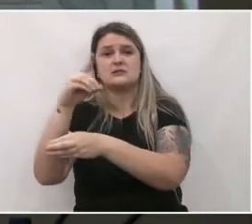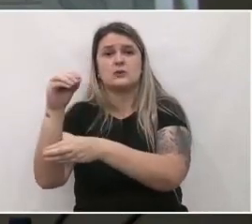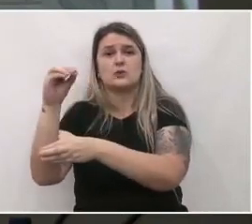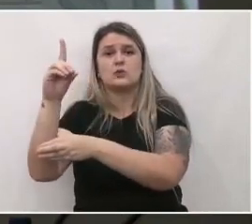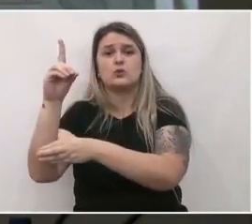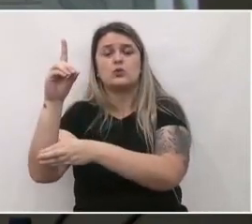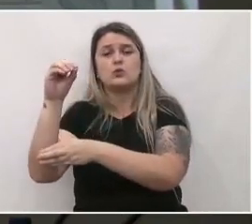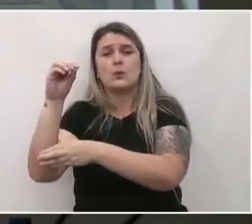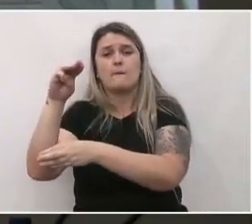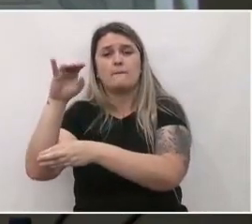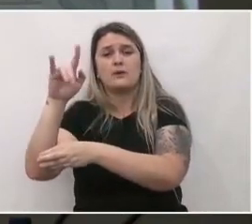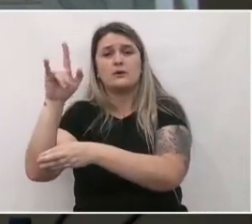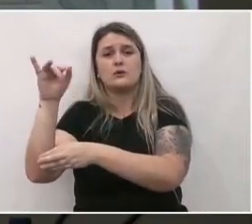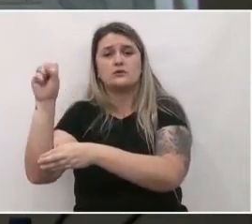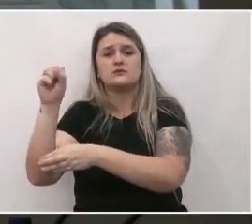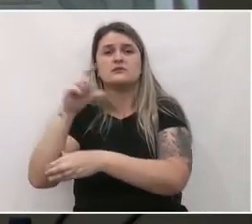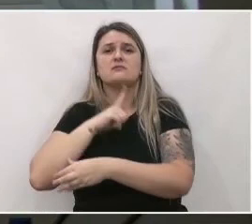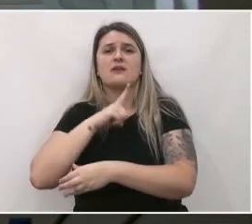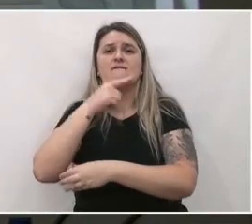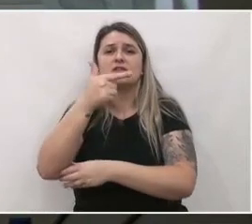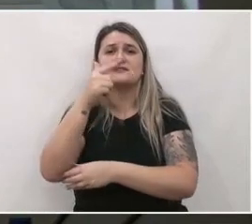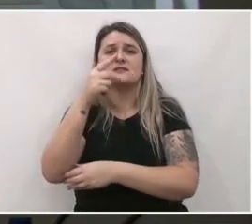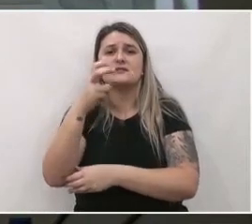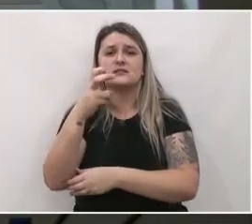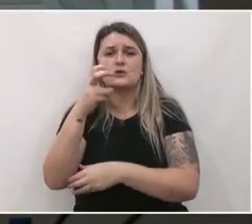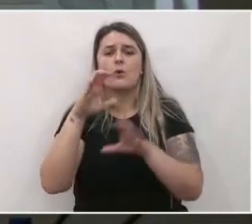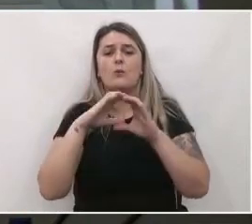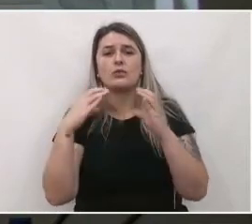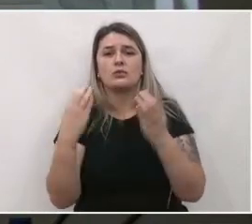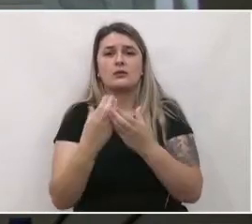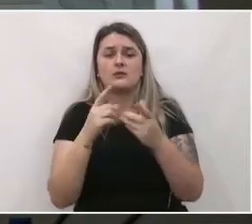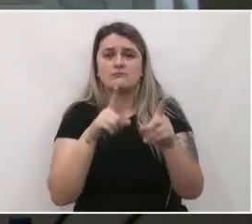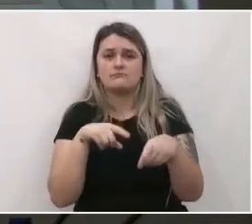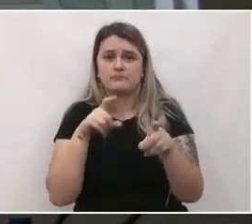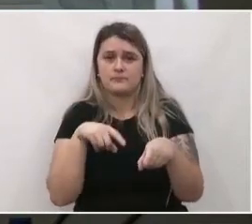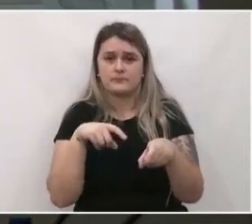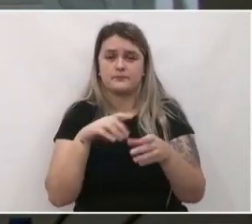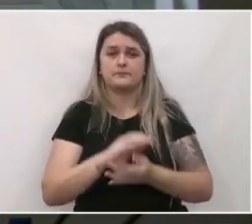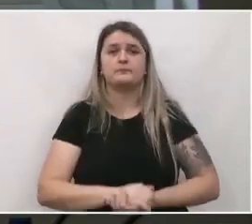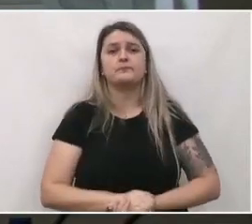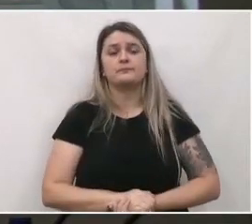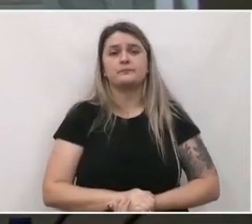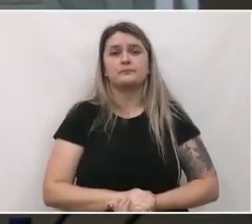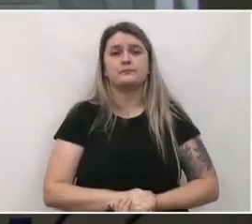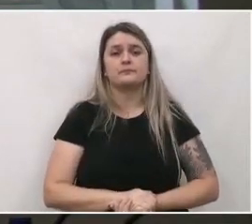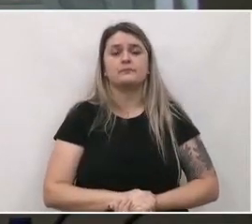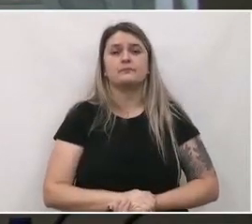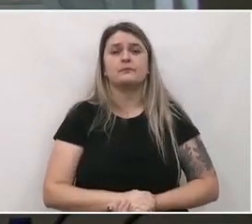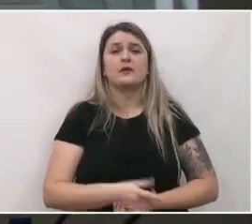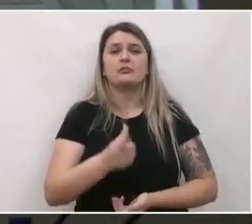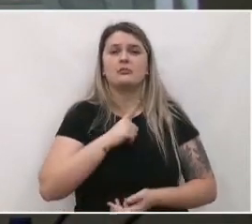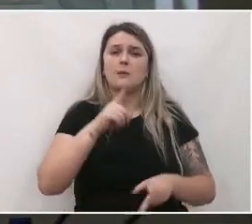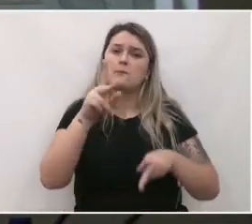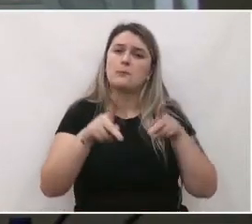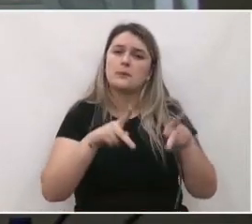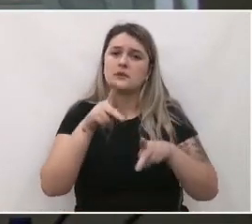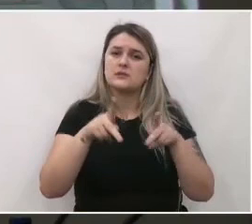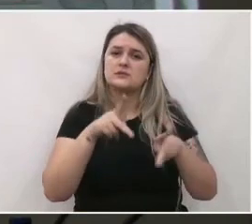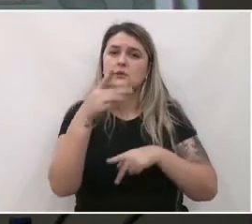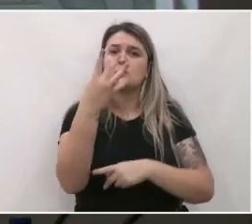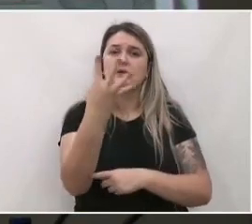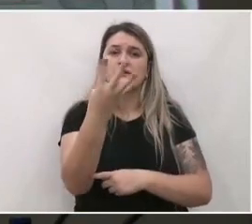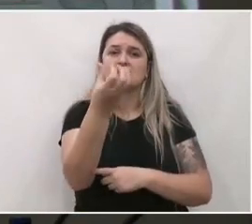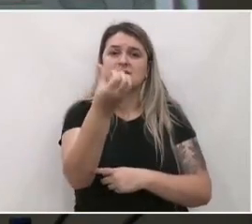possui 25 localidades rurais, das quais a maior parte estão localizadas em São Domingos. possui uma população estimada de